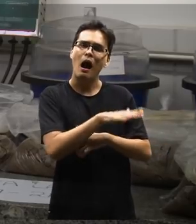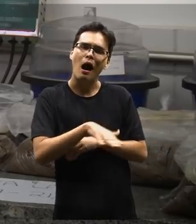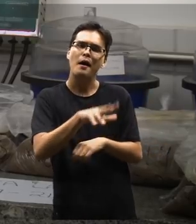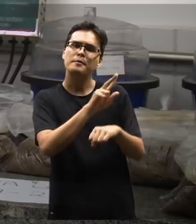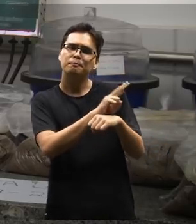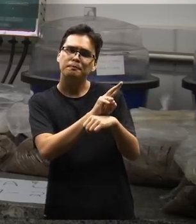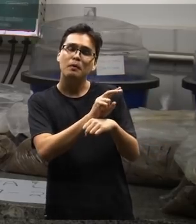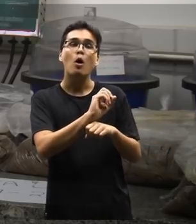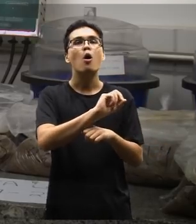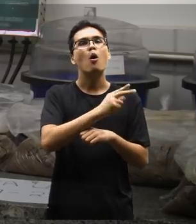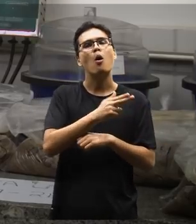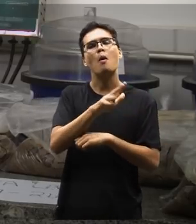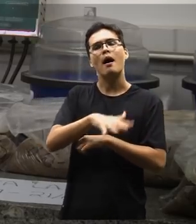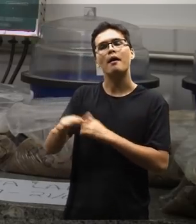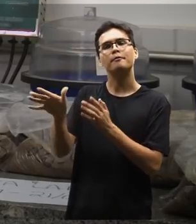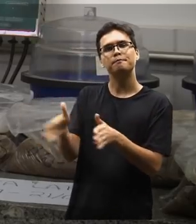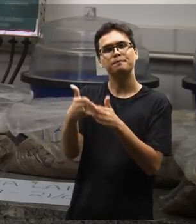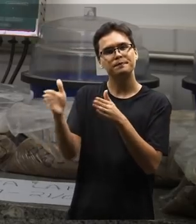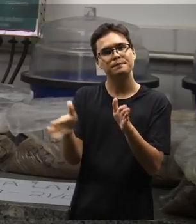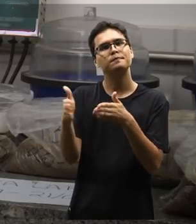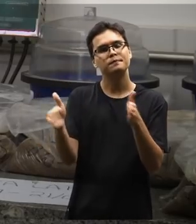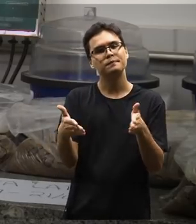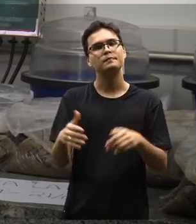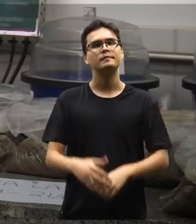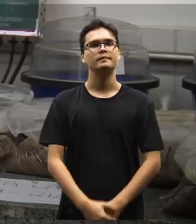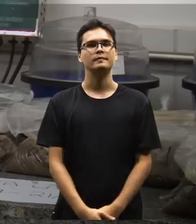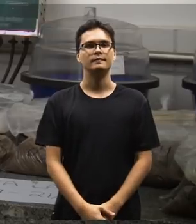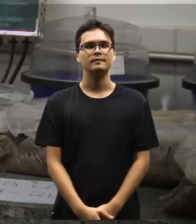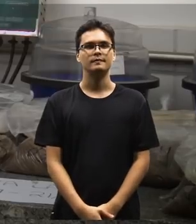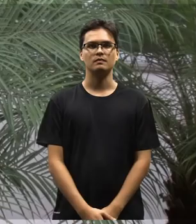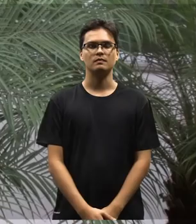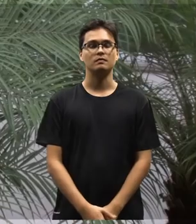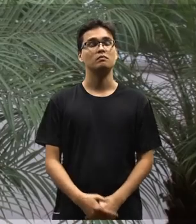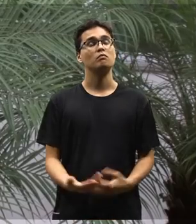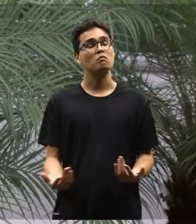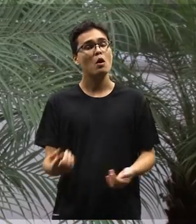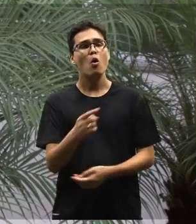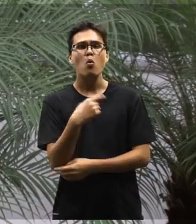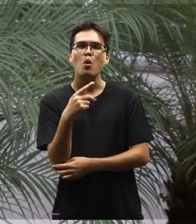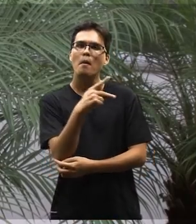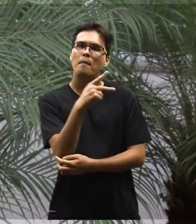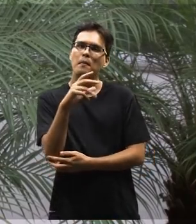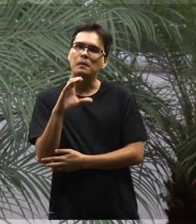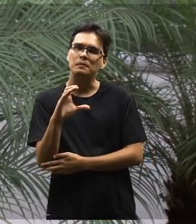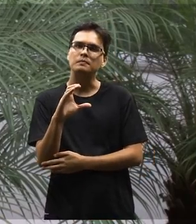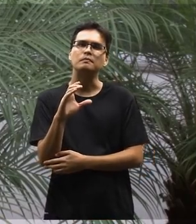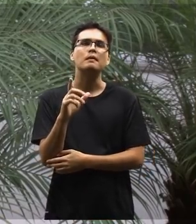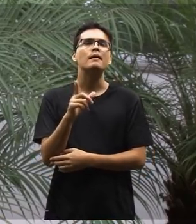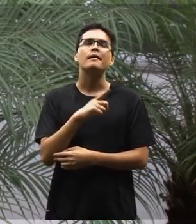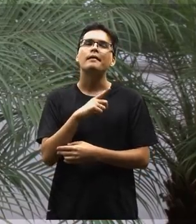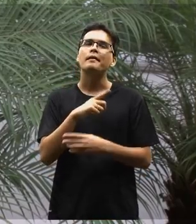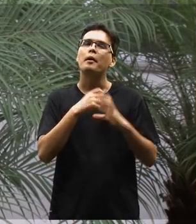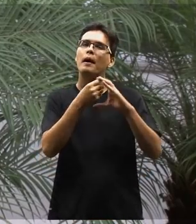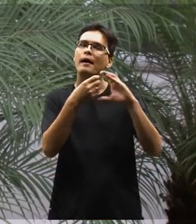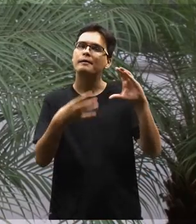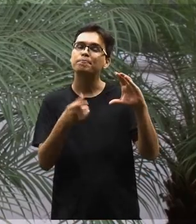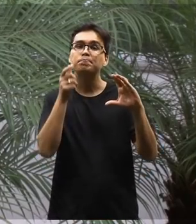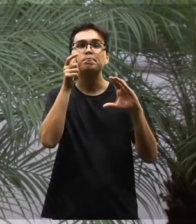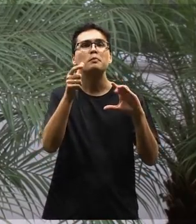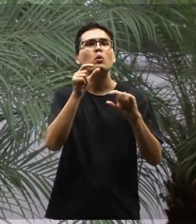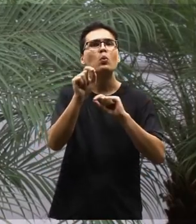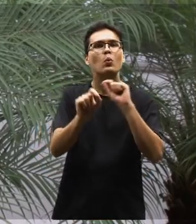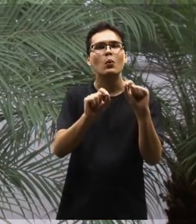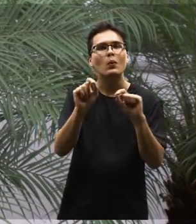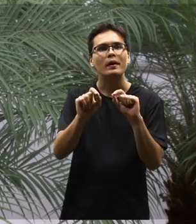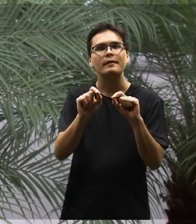pode trabalhar na área de conservação ou na área de produção, basicamente. Nosso projeto pedagógico teve uma característica